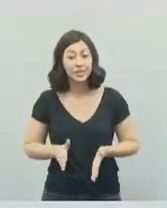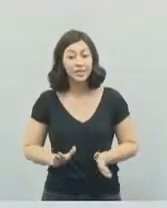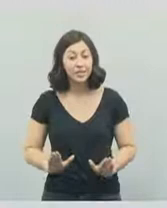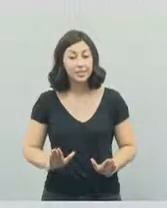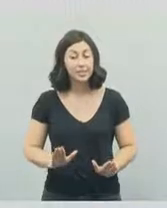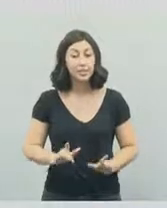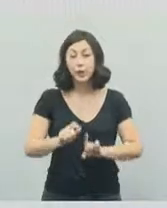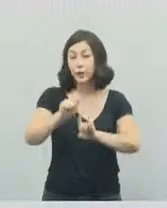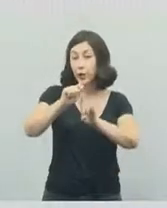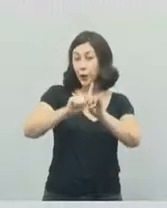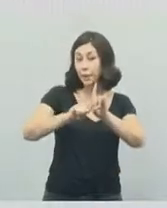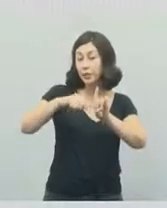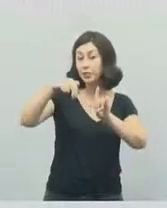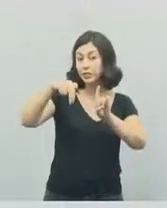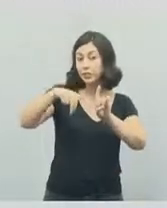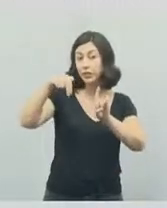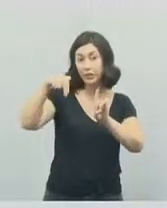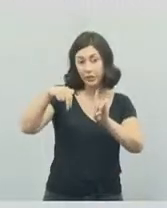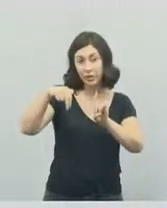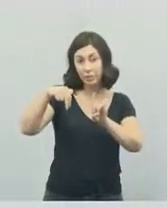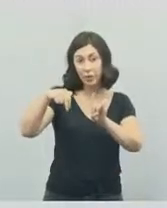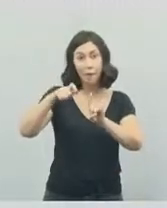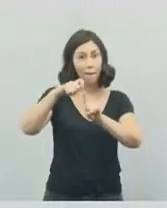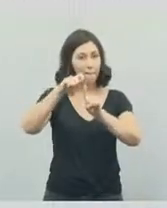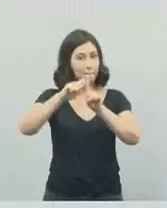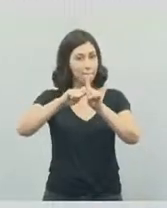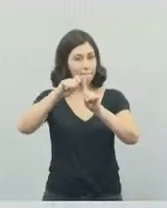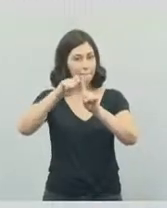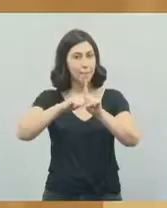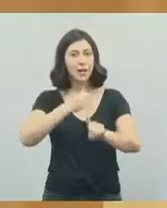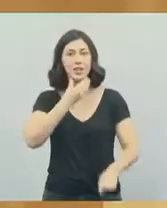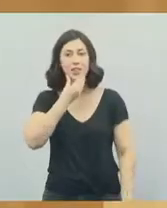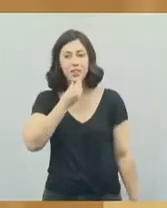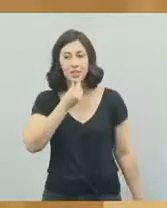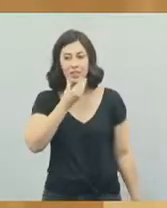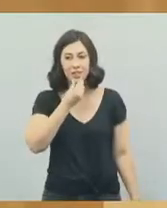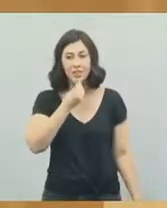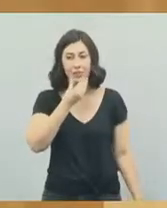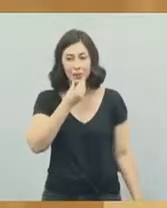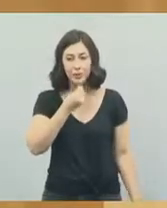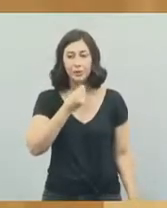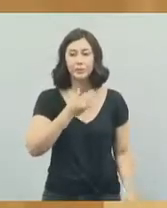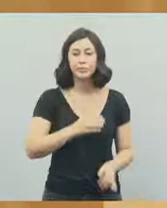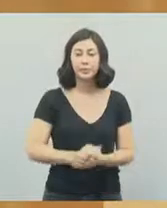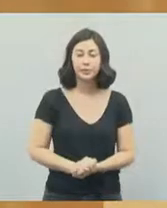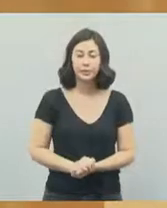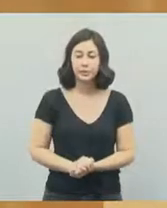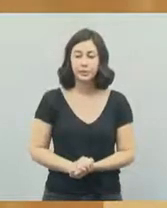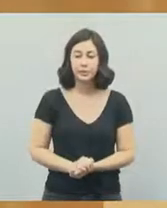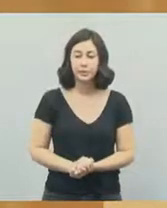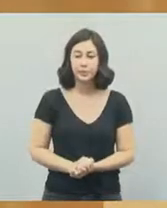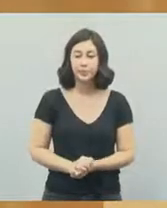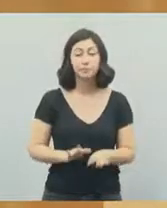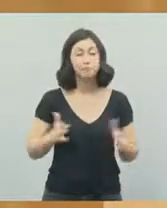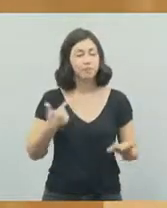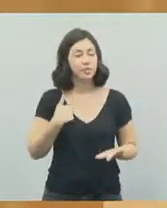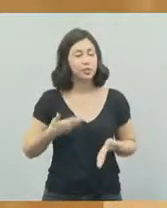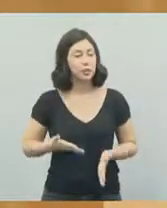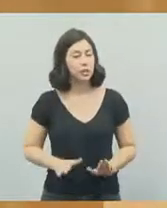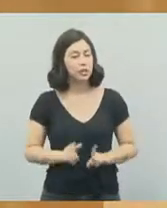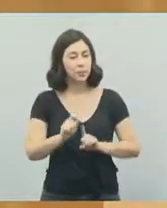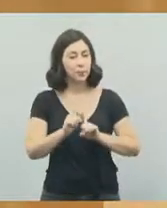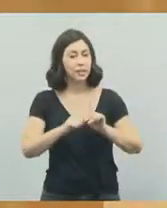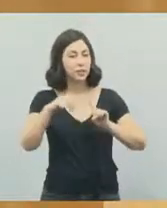de novembro. Falo que é o mês dos homens, hein? Mês dos homens. Então, nasci nesse